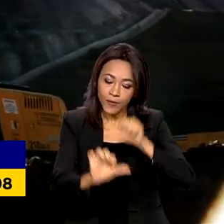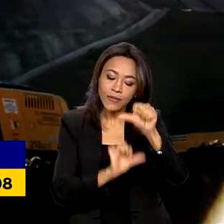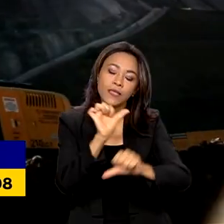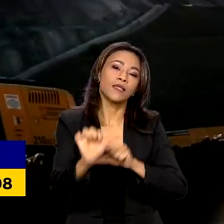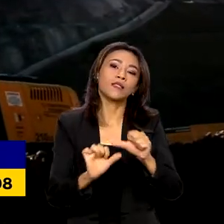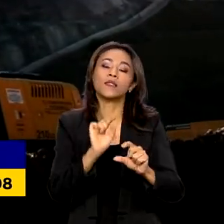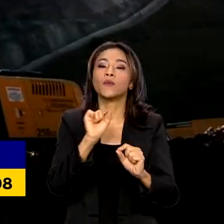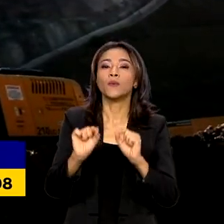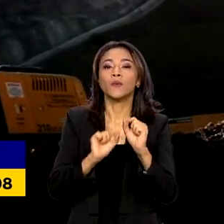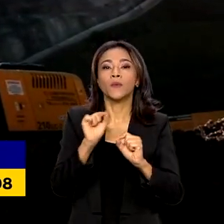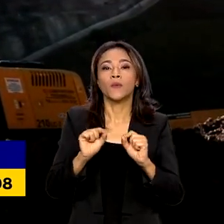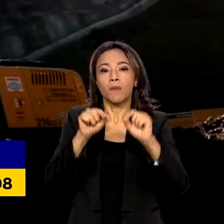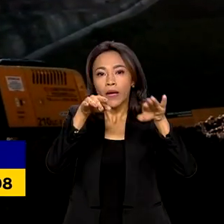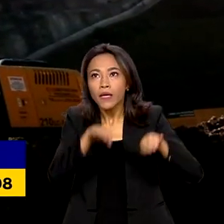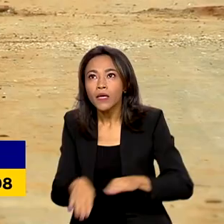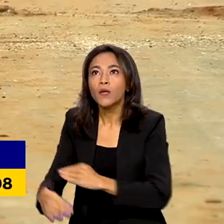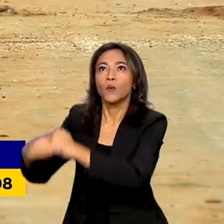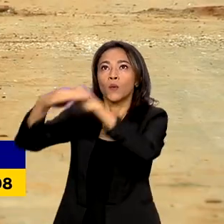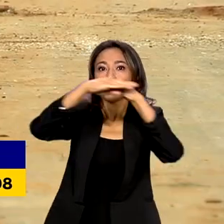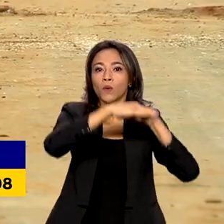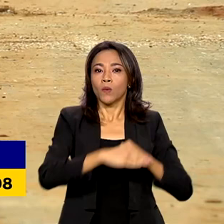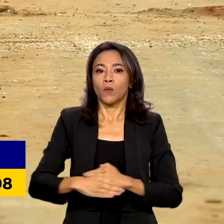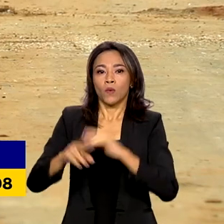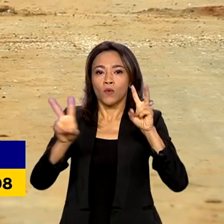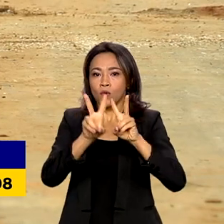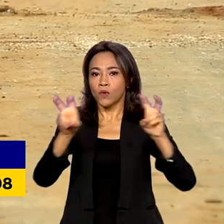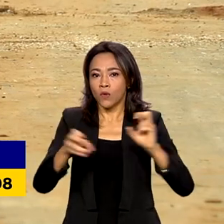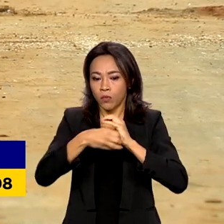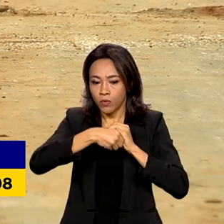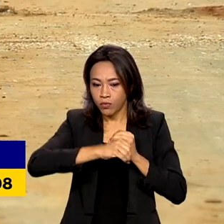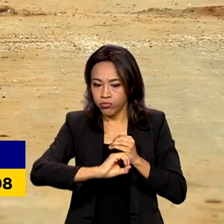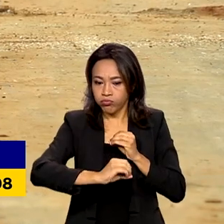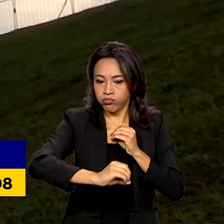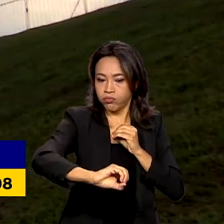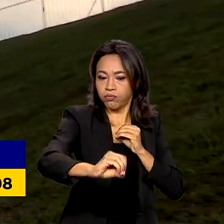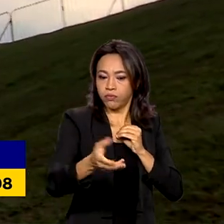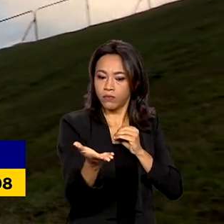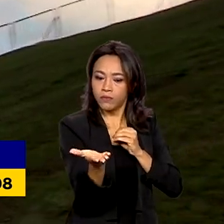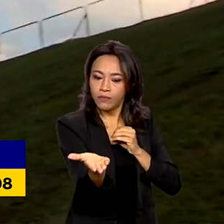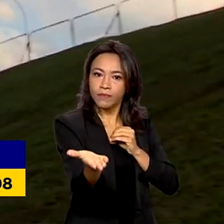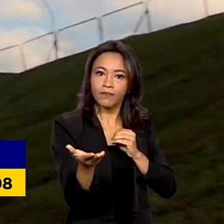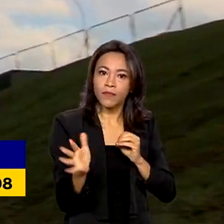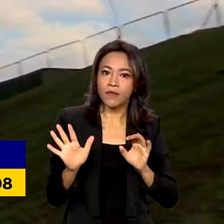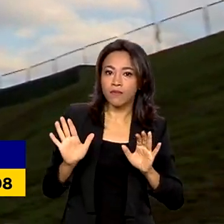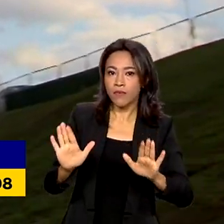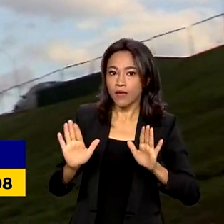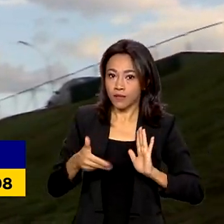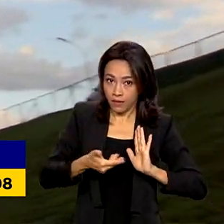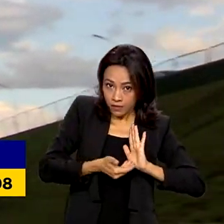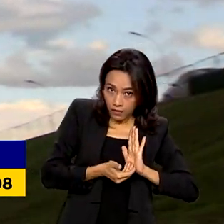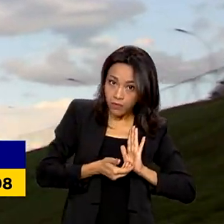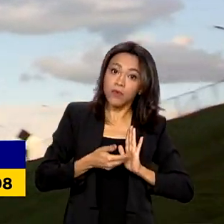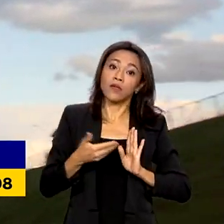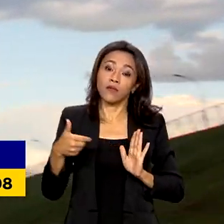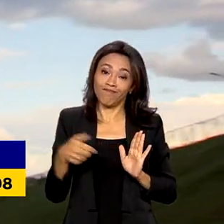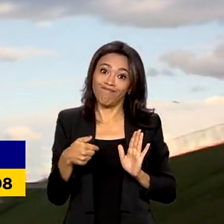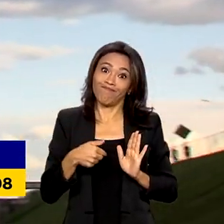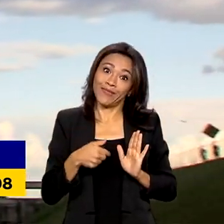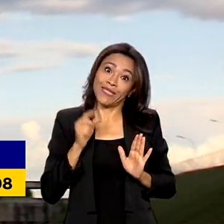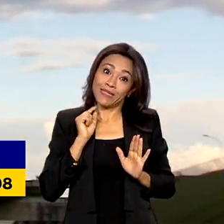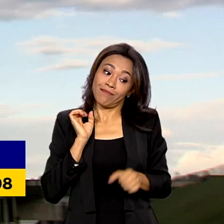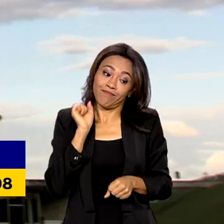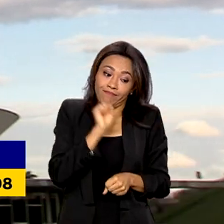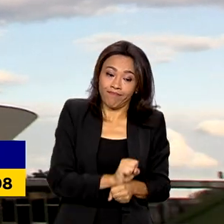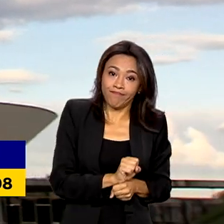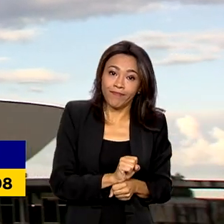adiantar a universalização dos serviços de saneamento básico. Porém, a Câmara dos Deputados suspendeu